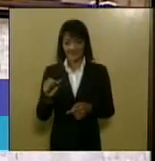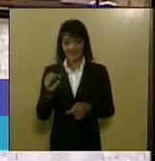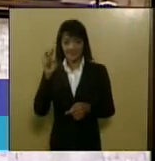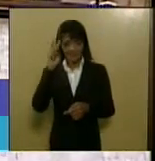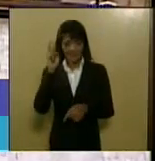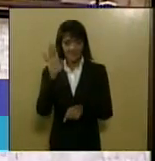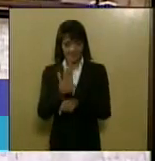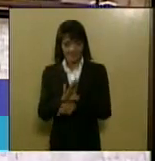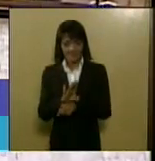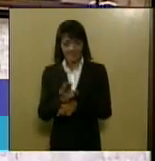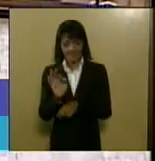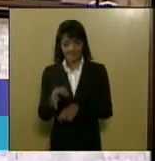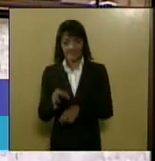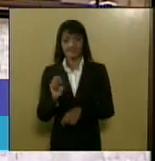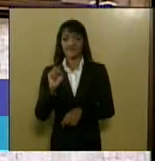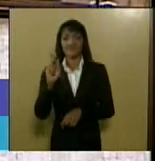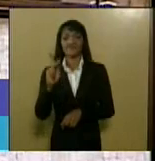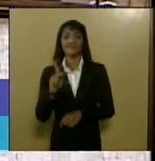ok ok